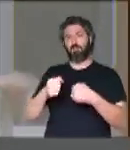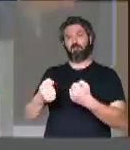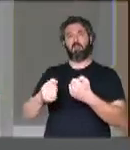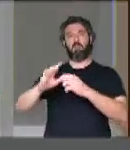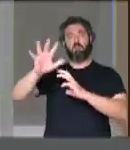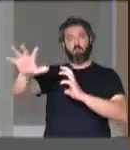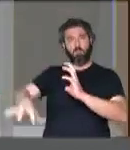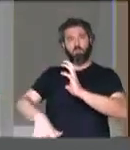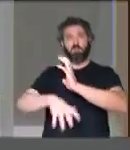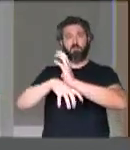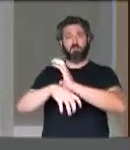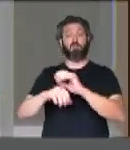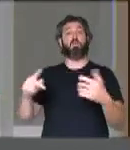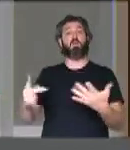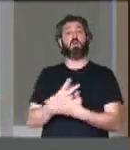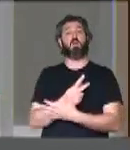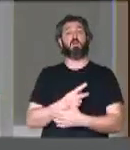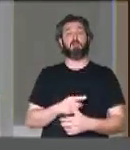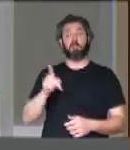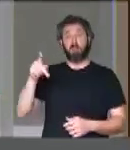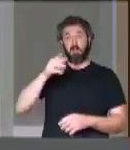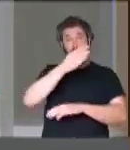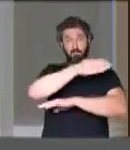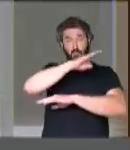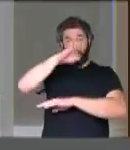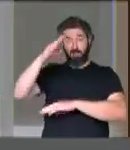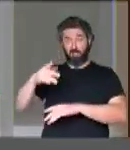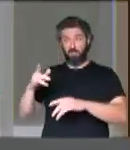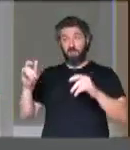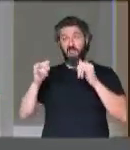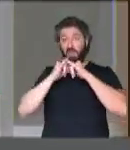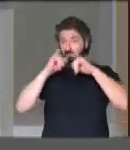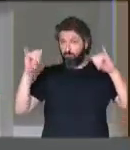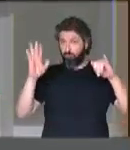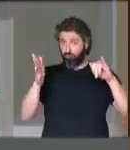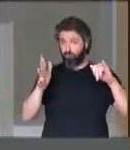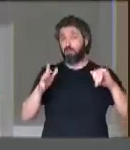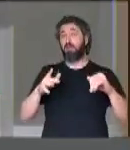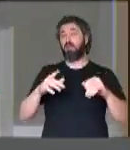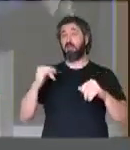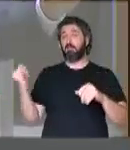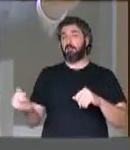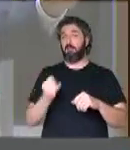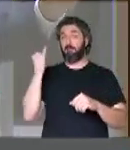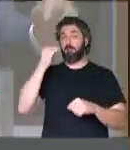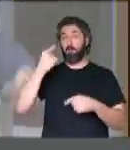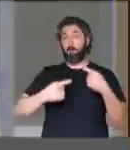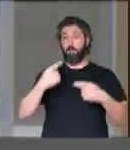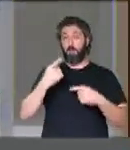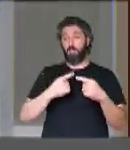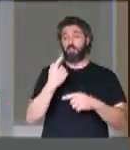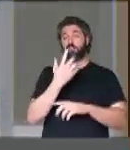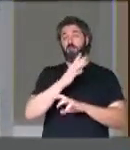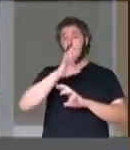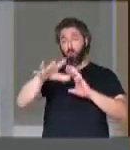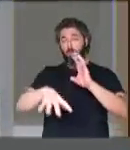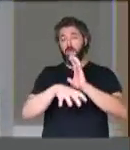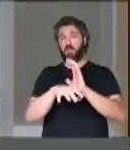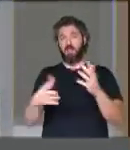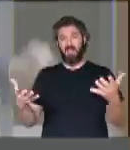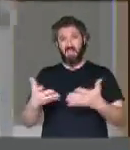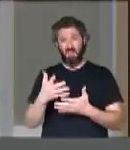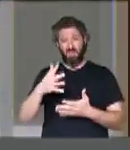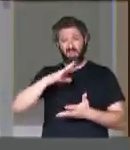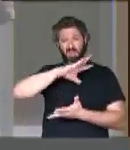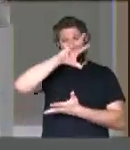ambiente. O que aconteceu em Brumadinho foi um alerta da importância que é as políticas ambientais. Agora a